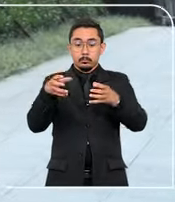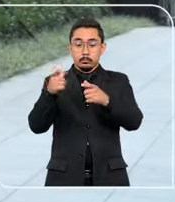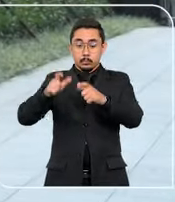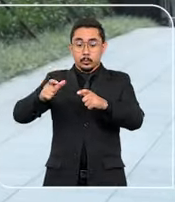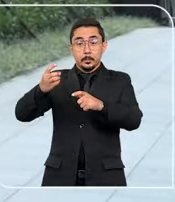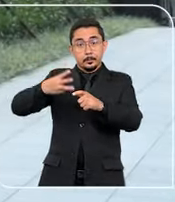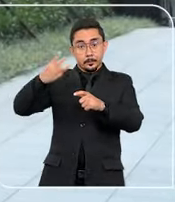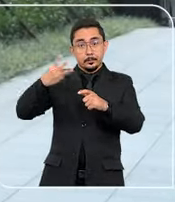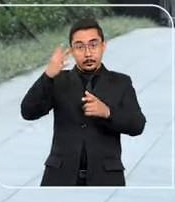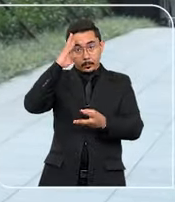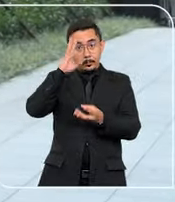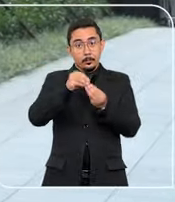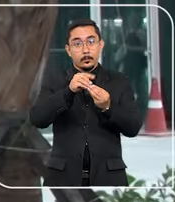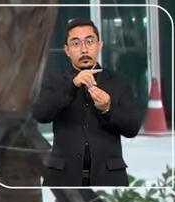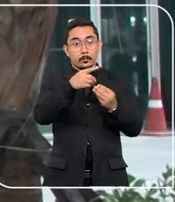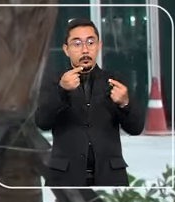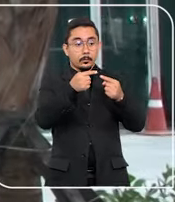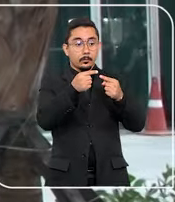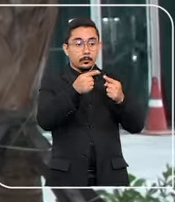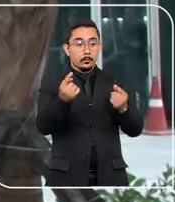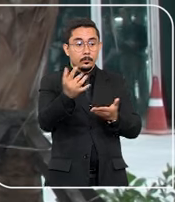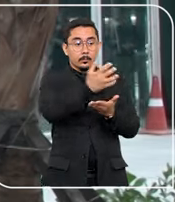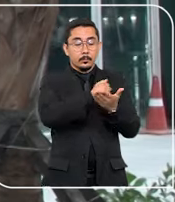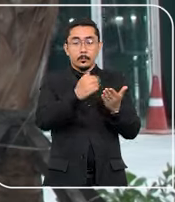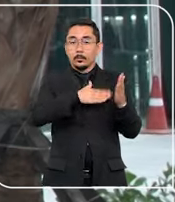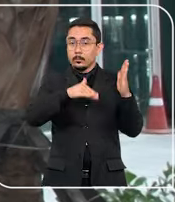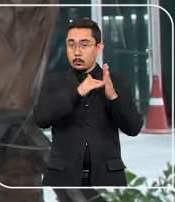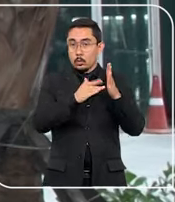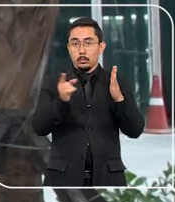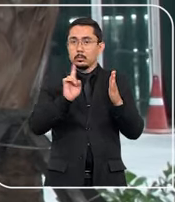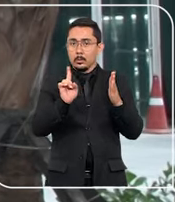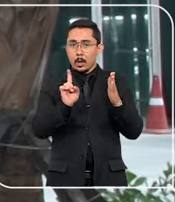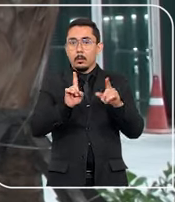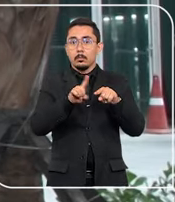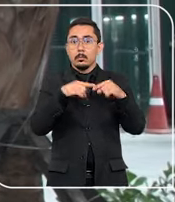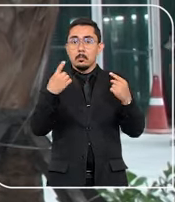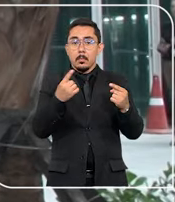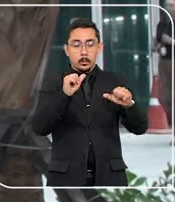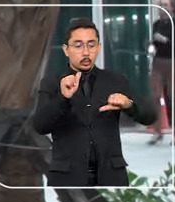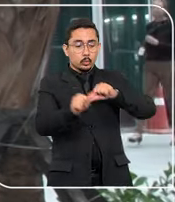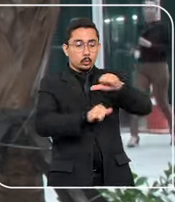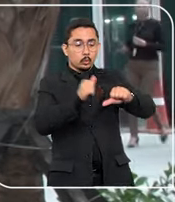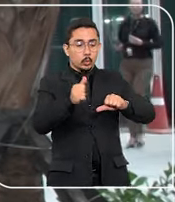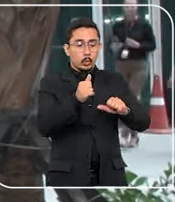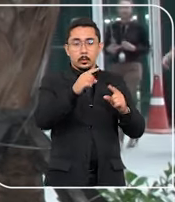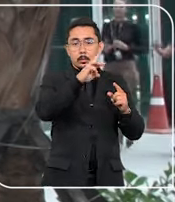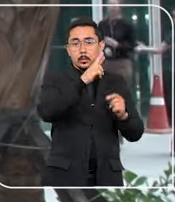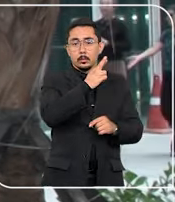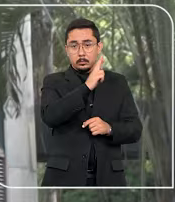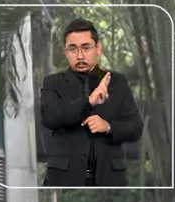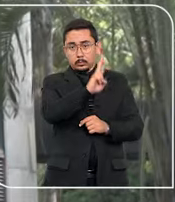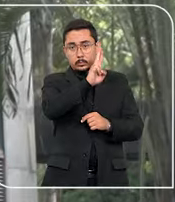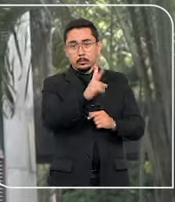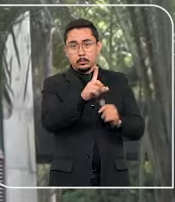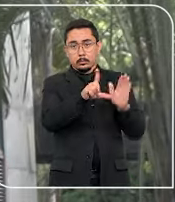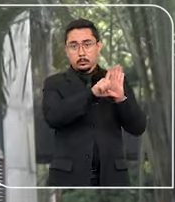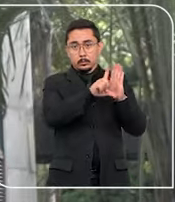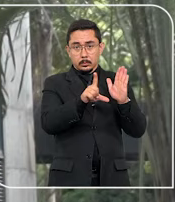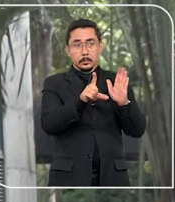entendeu que, embora a sucessão por morte não implique o resgate das cotas, a transferência de titularidade para os herdeiros